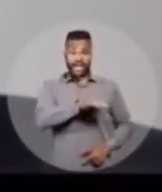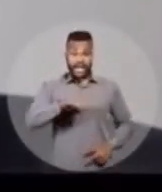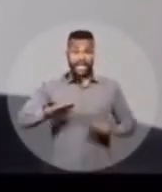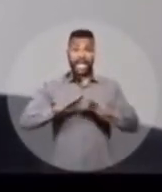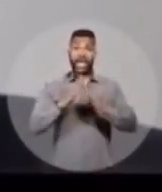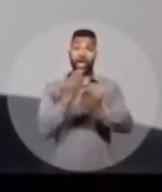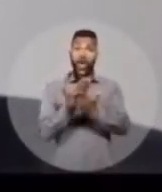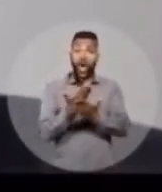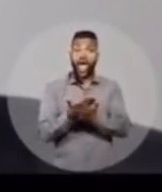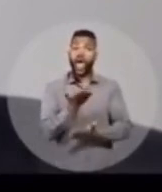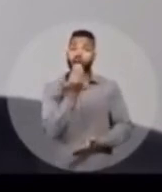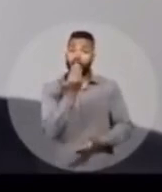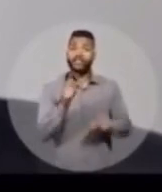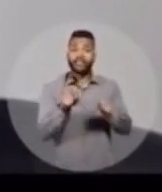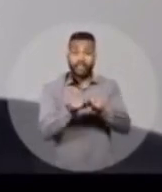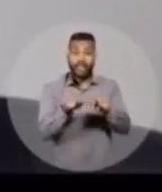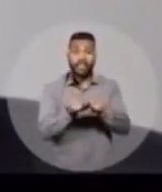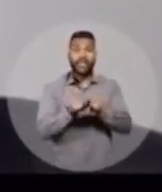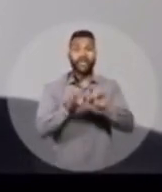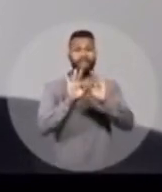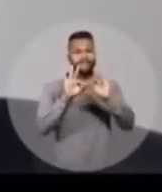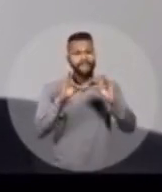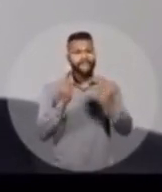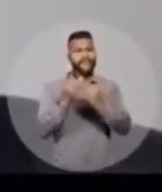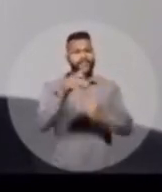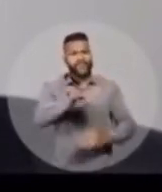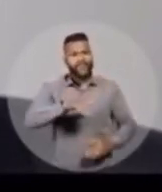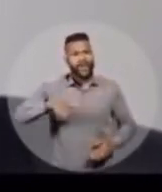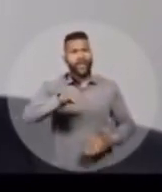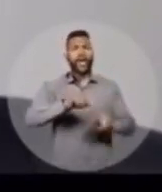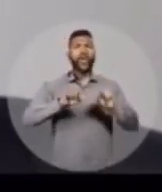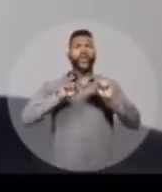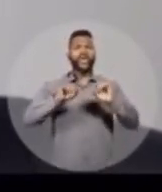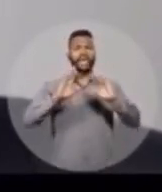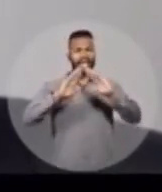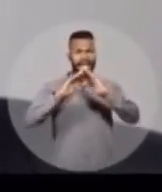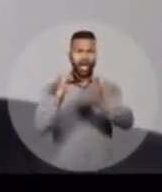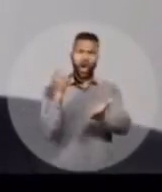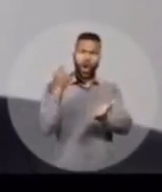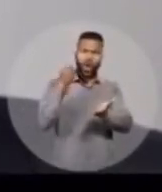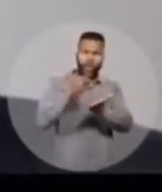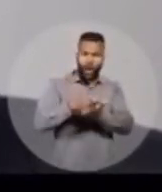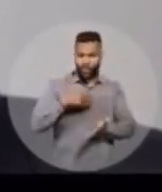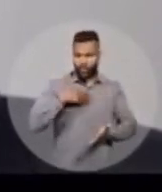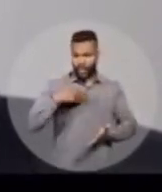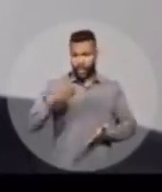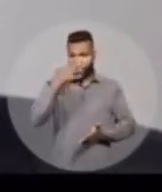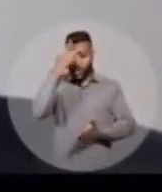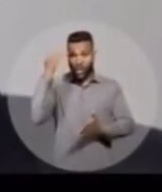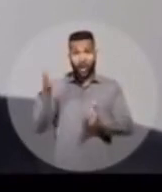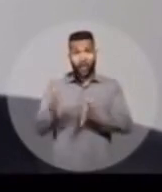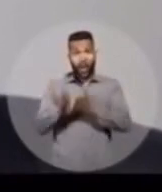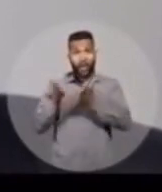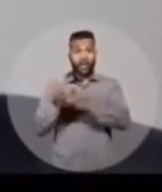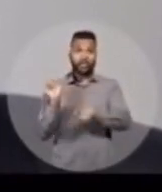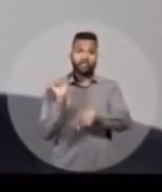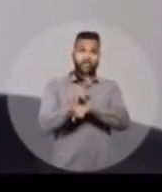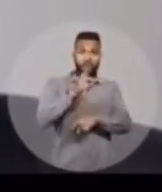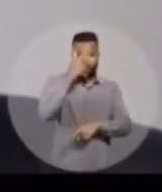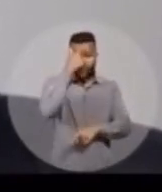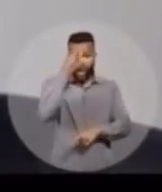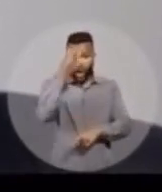crianças tinham escola e comida na mesa. Onde as famílias conquistaram a casa própria. E o filho do pobre podia entrar na